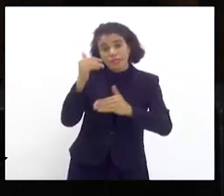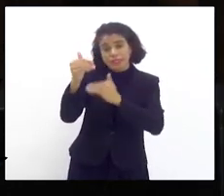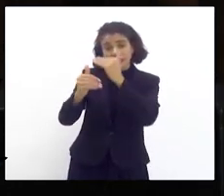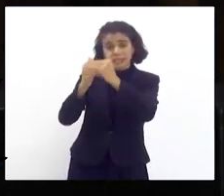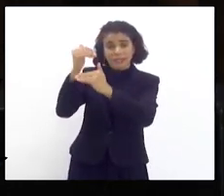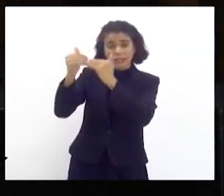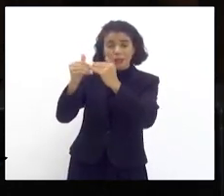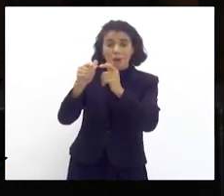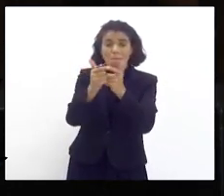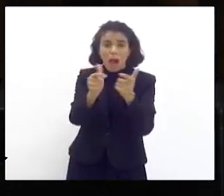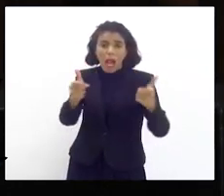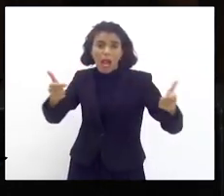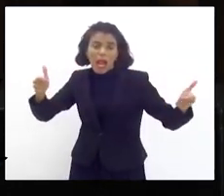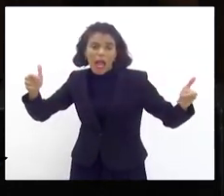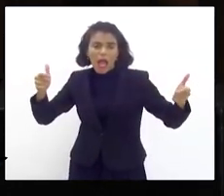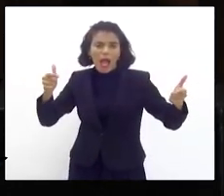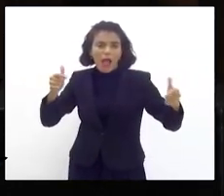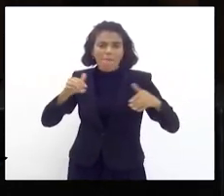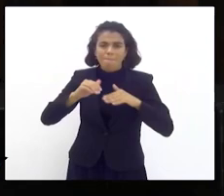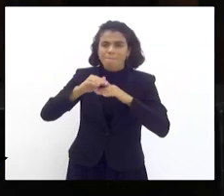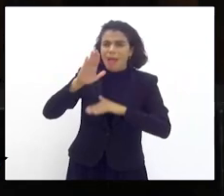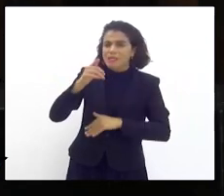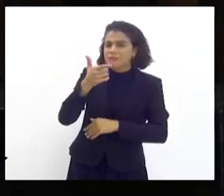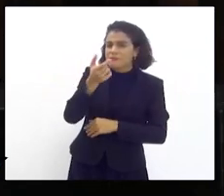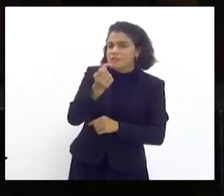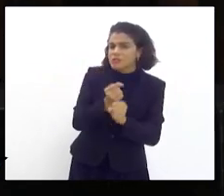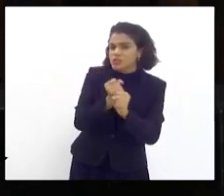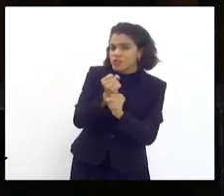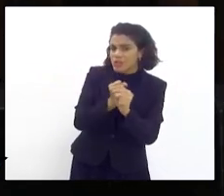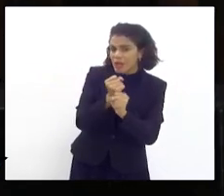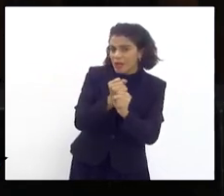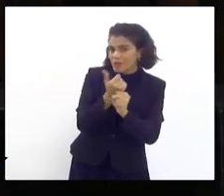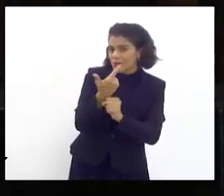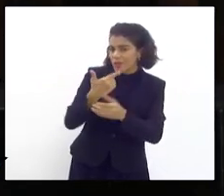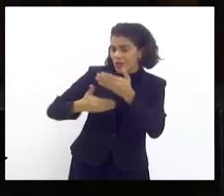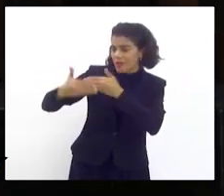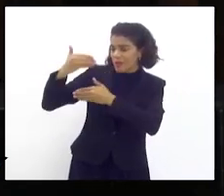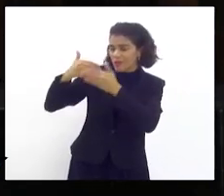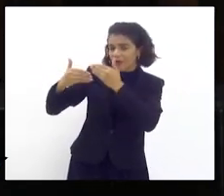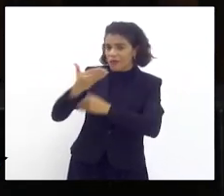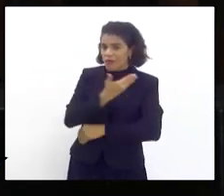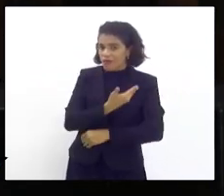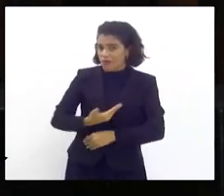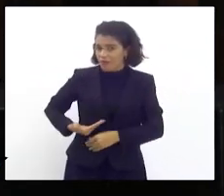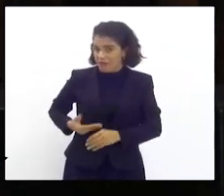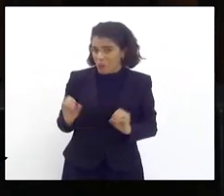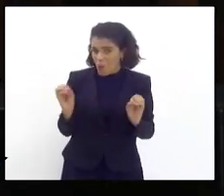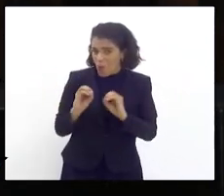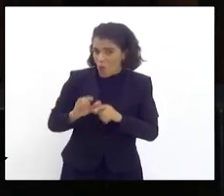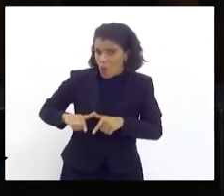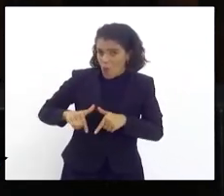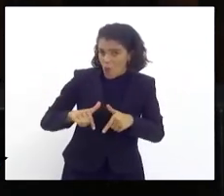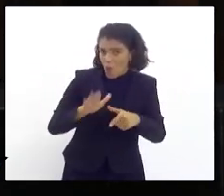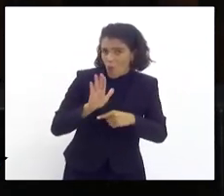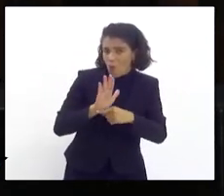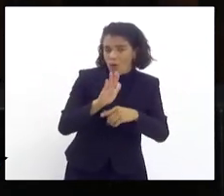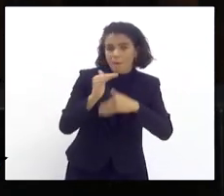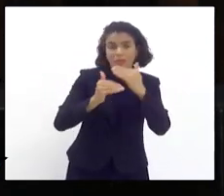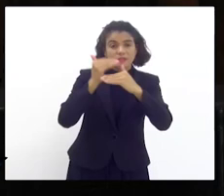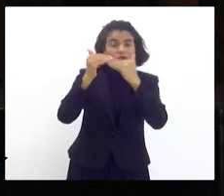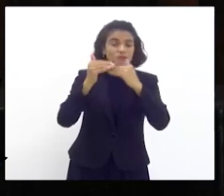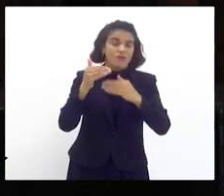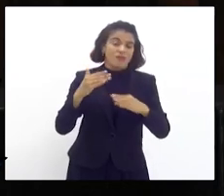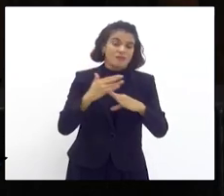desordenado são fruto de mais de 20 anos de outros governos que, efetivamente, nada fizeram para desenvolver a